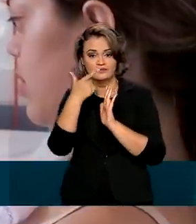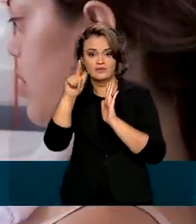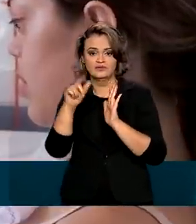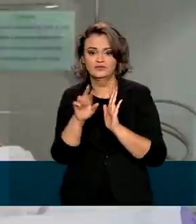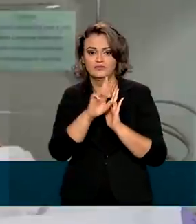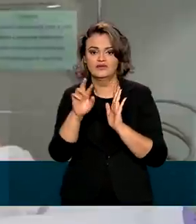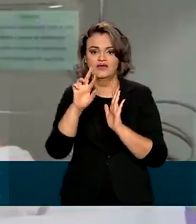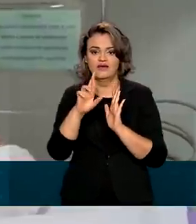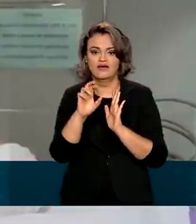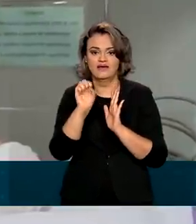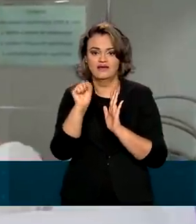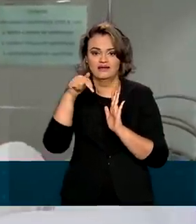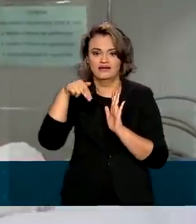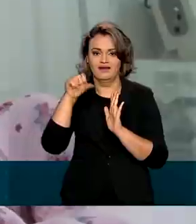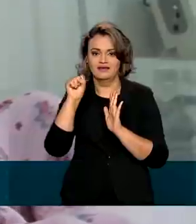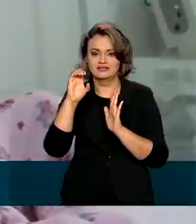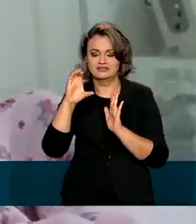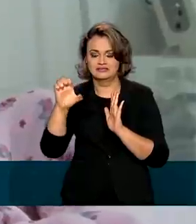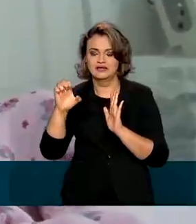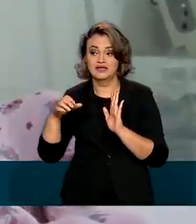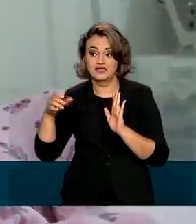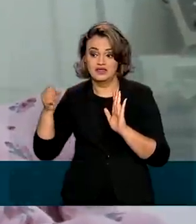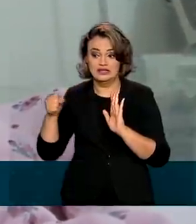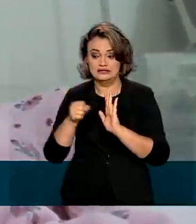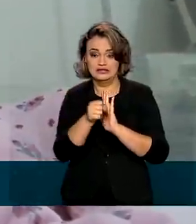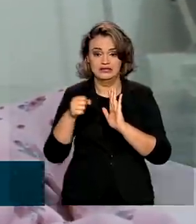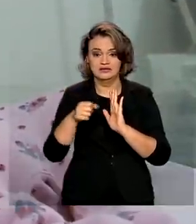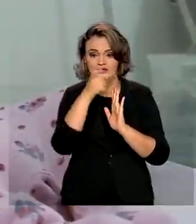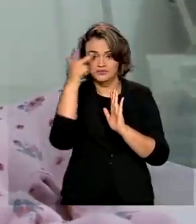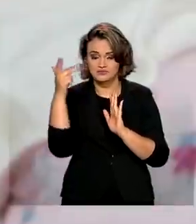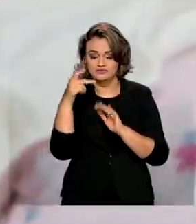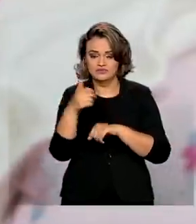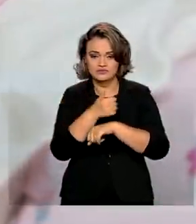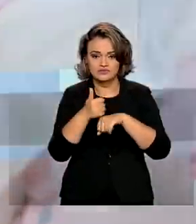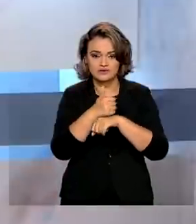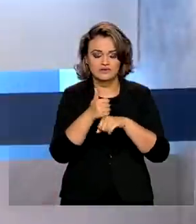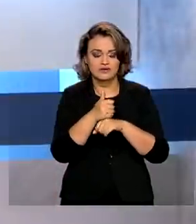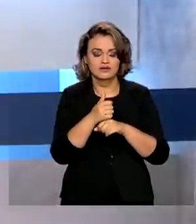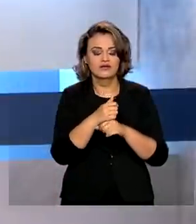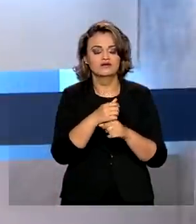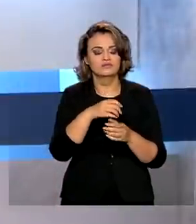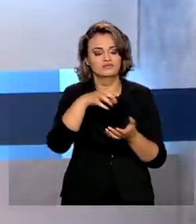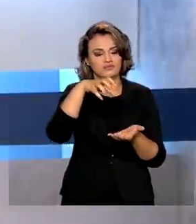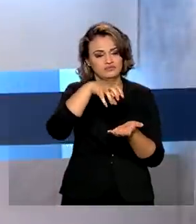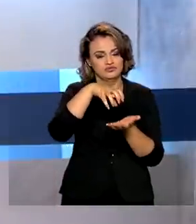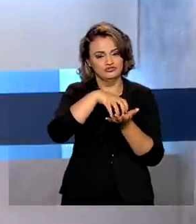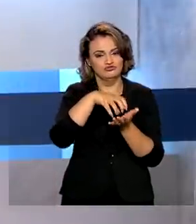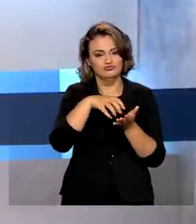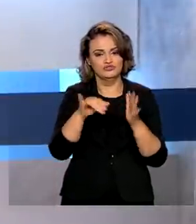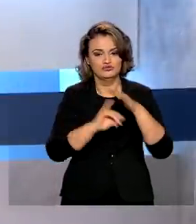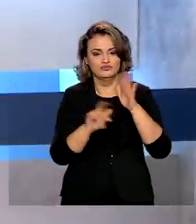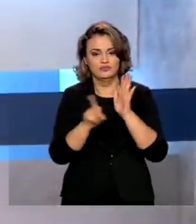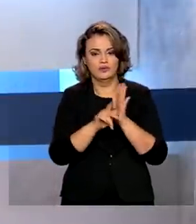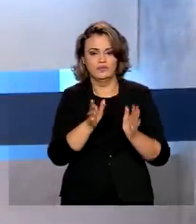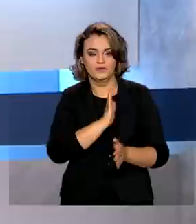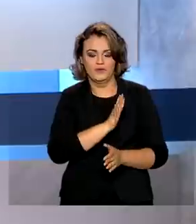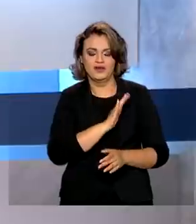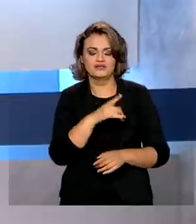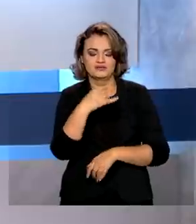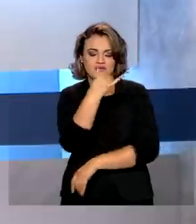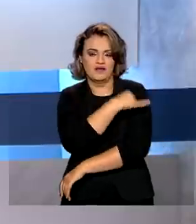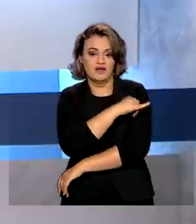pelo Ministério, vai integrar sete centros especializados do país ao Instituto Nacional de Cardiologia, que fica no Rio de Janeiro.